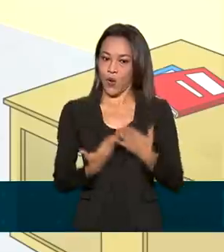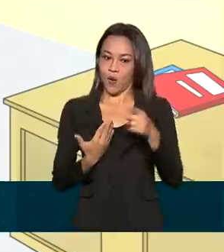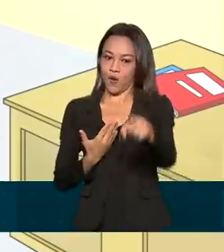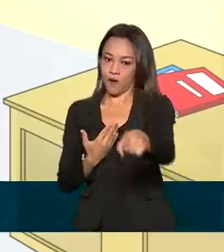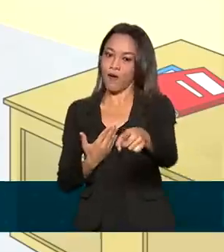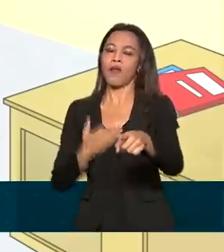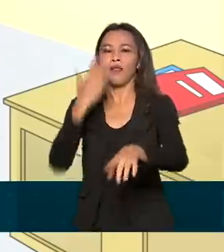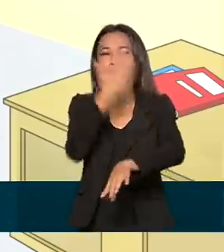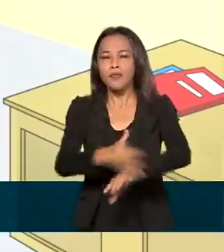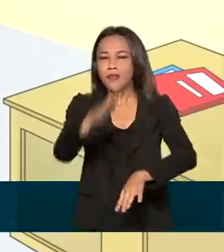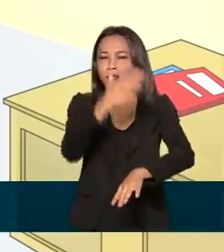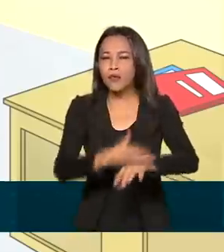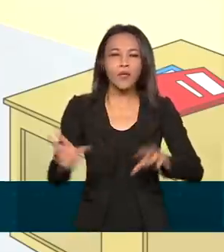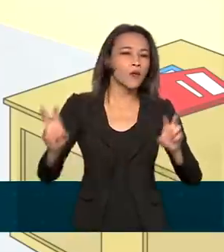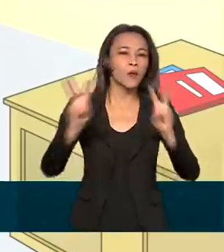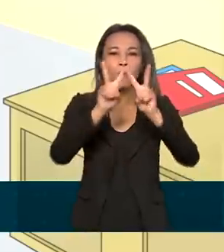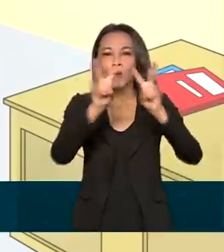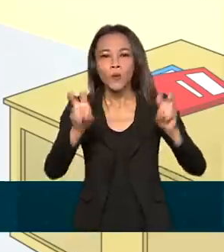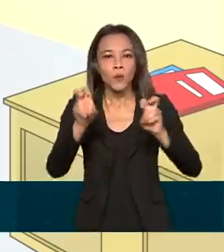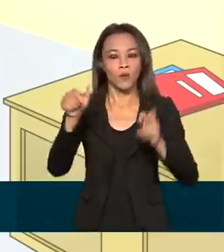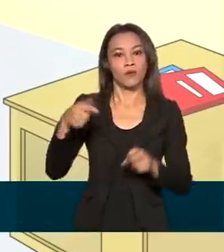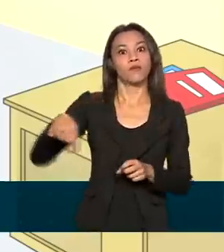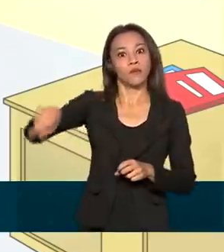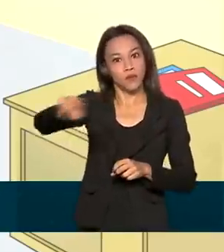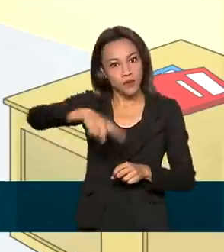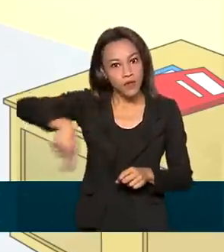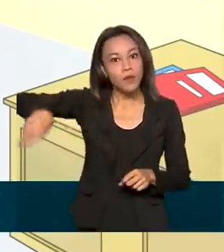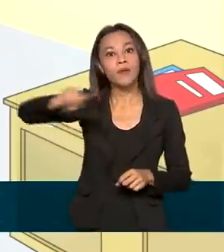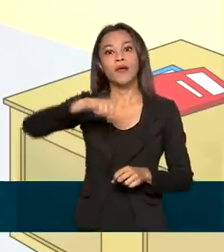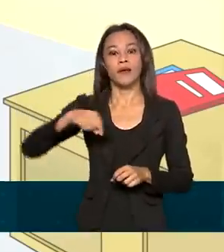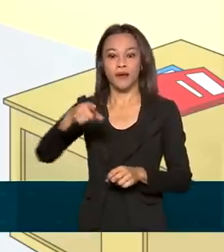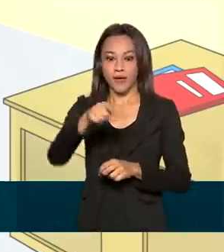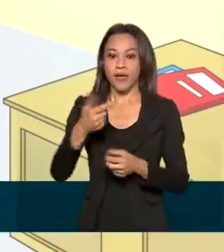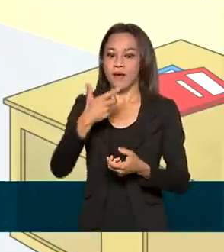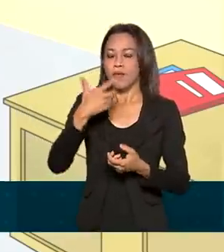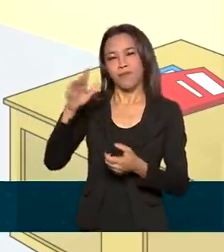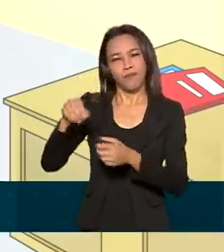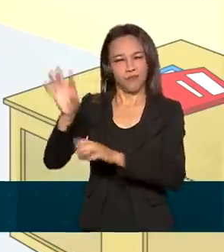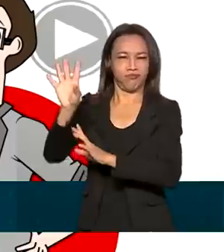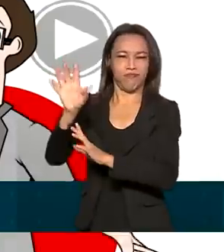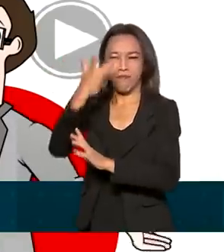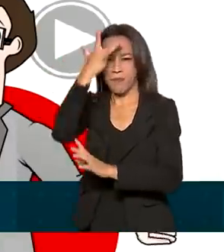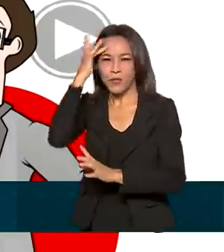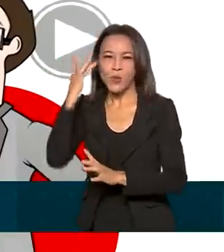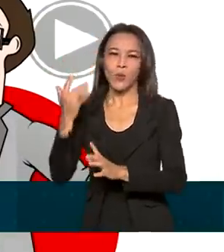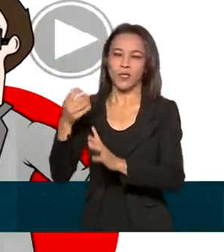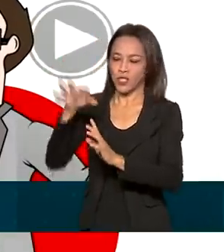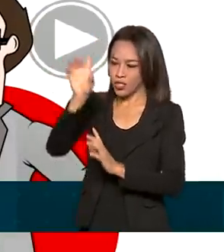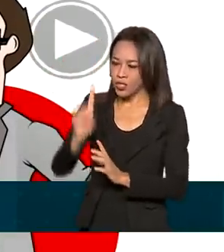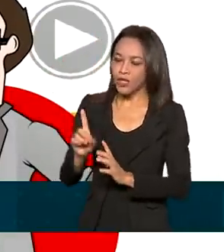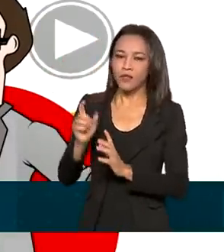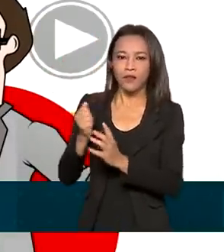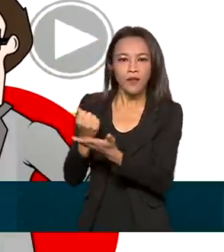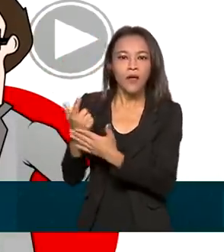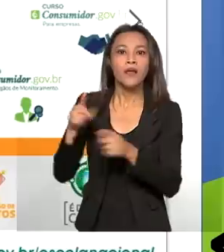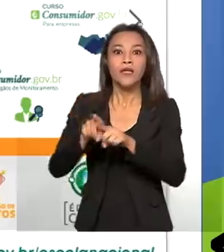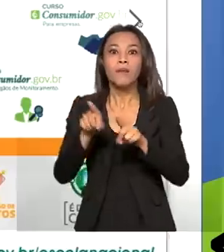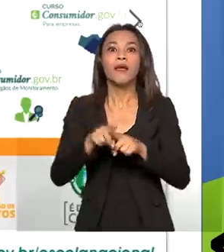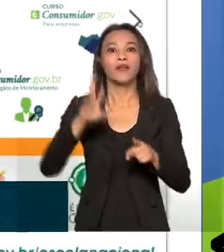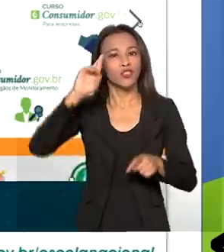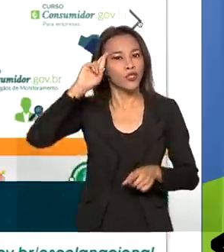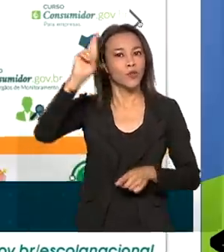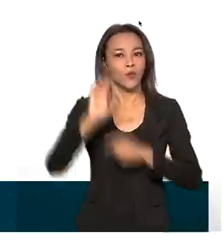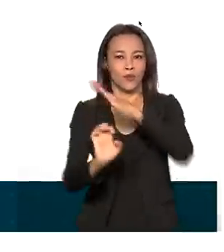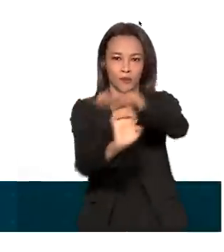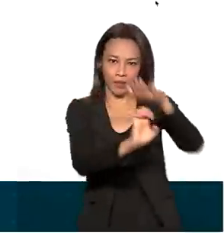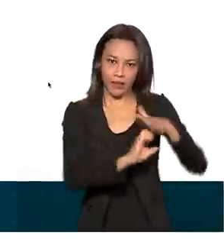capacita ainda agentes do Sistema de Defesa do Consumidor em todo o país e gestores de empresas. Para